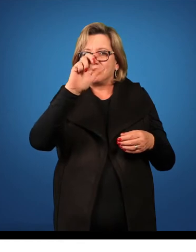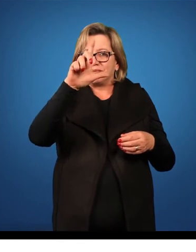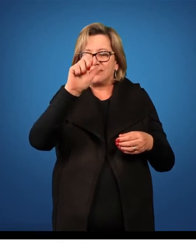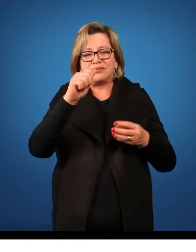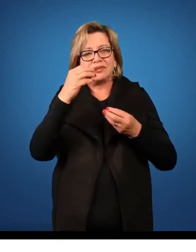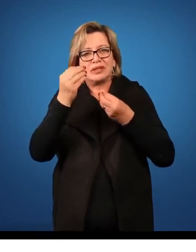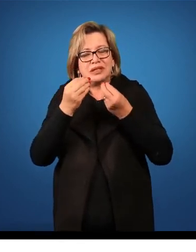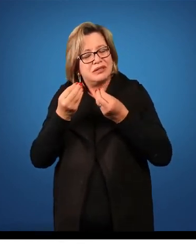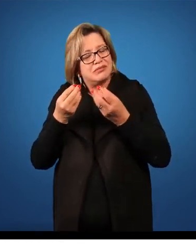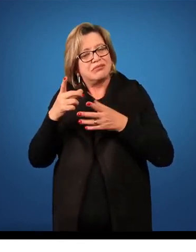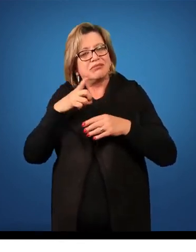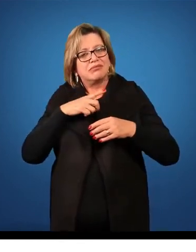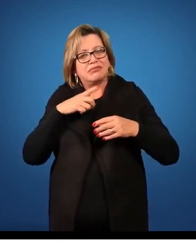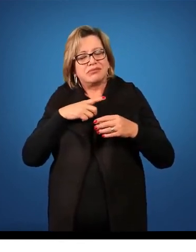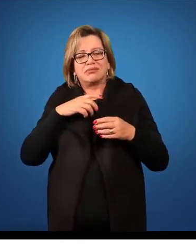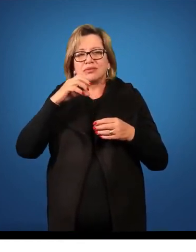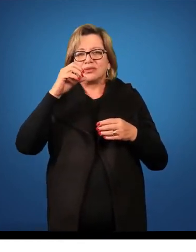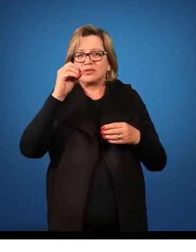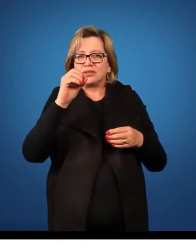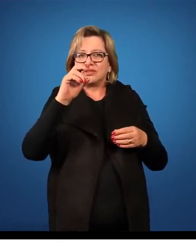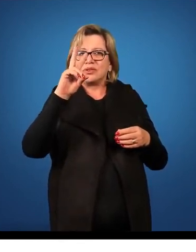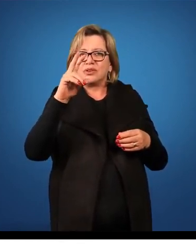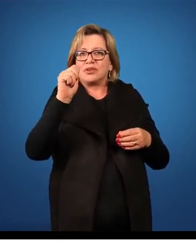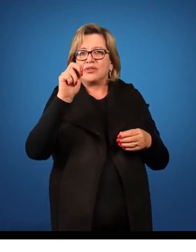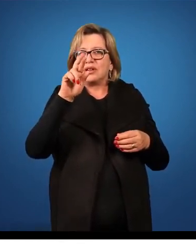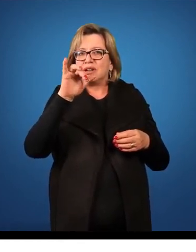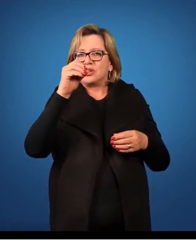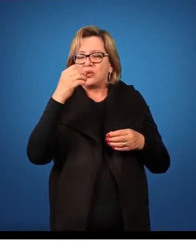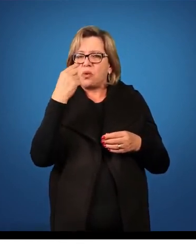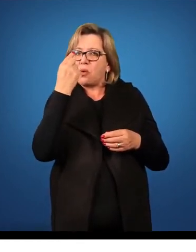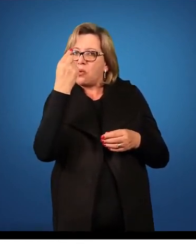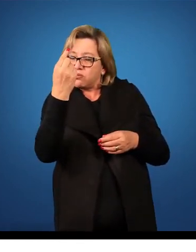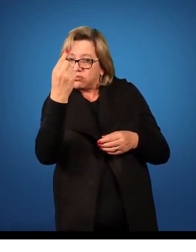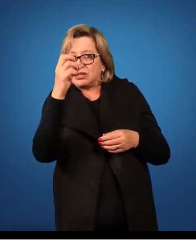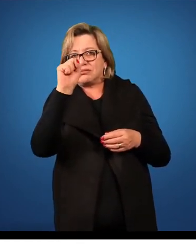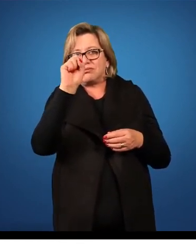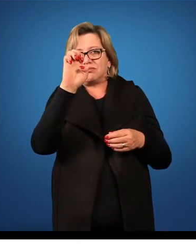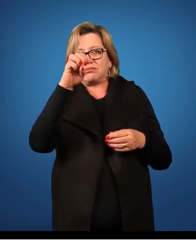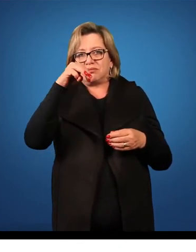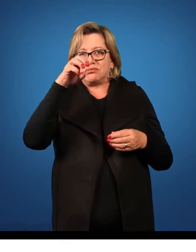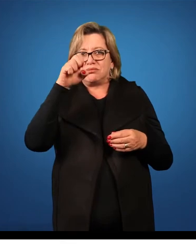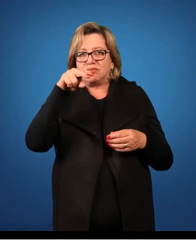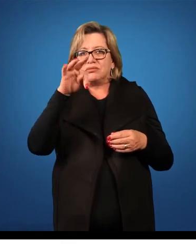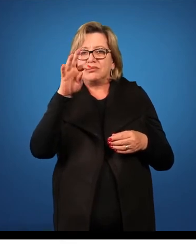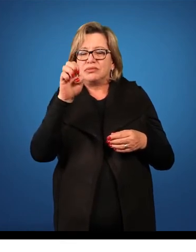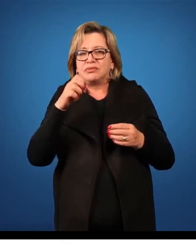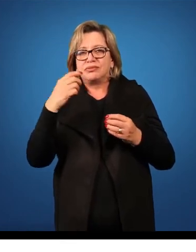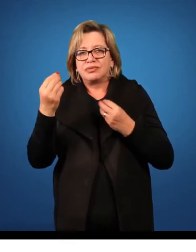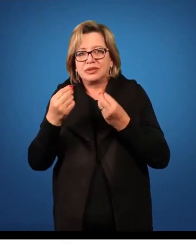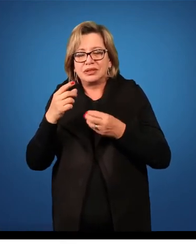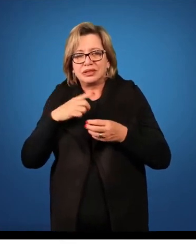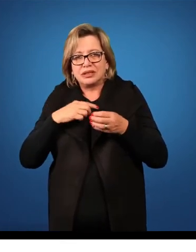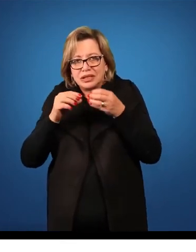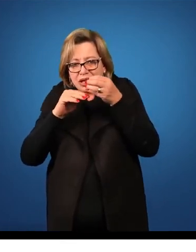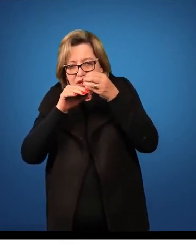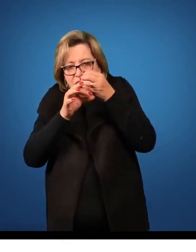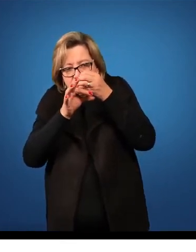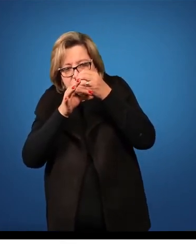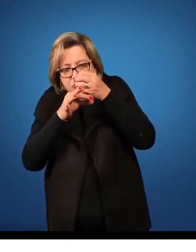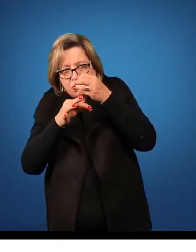unilocular com uma única semente. E o interessante, muitos representantes de asterace é que o cálice é